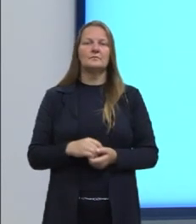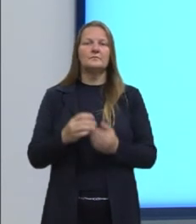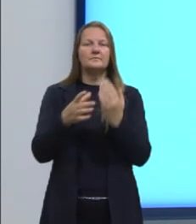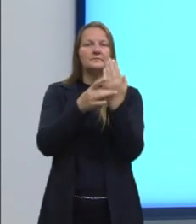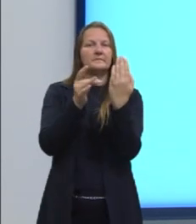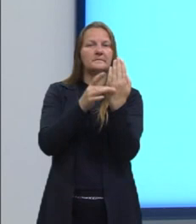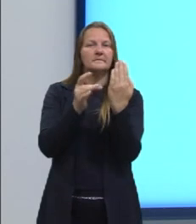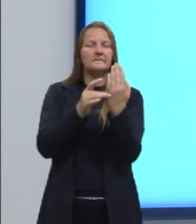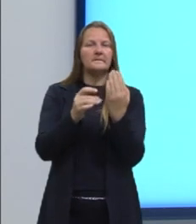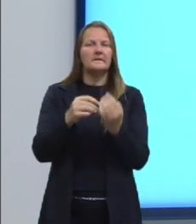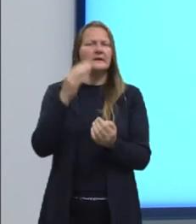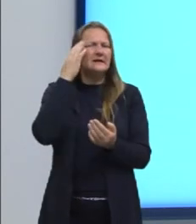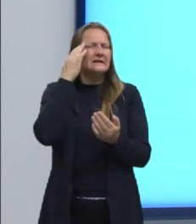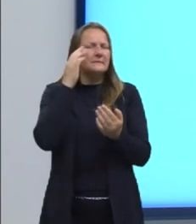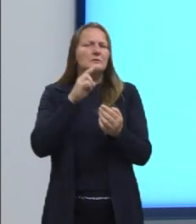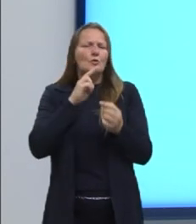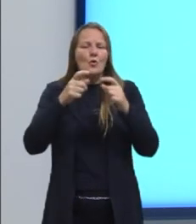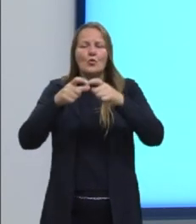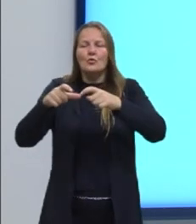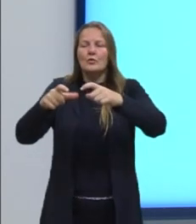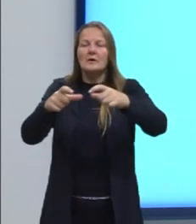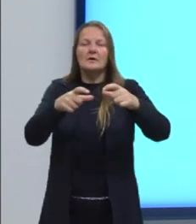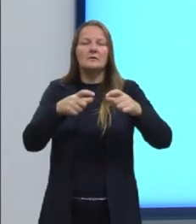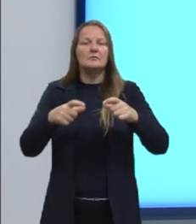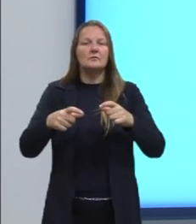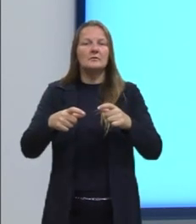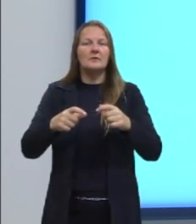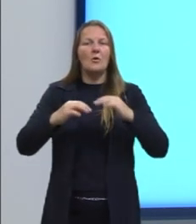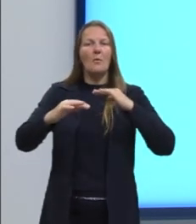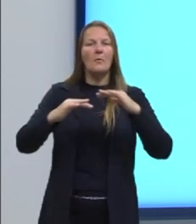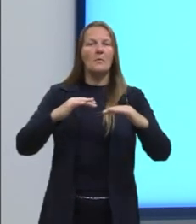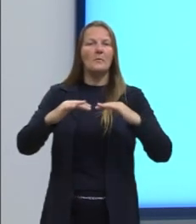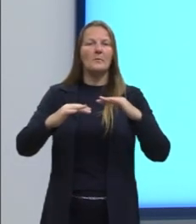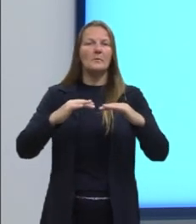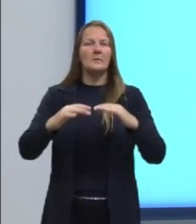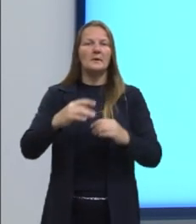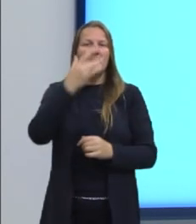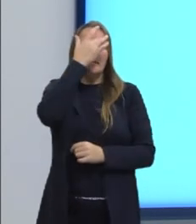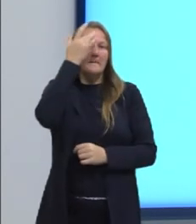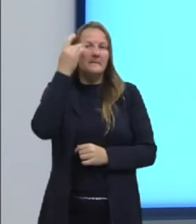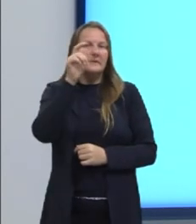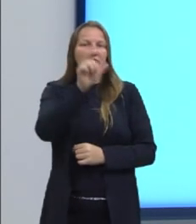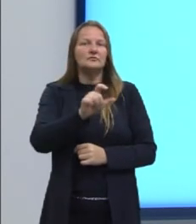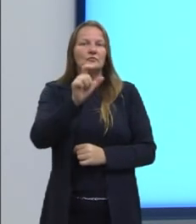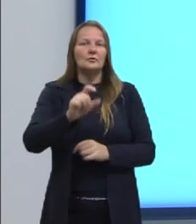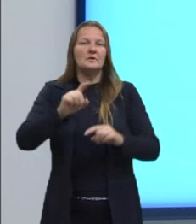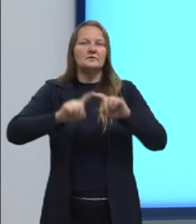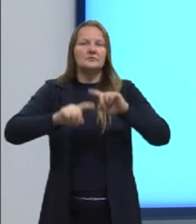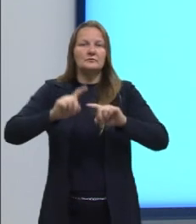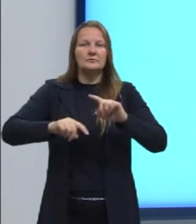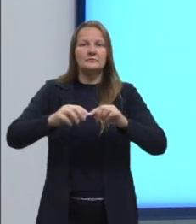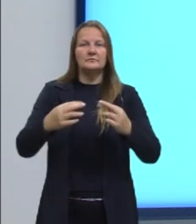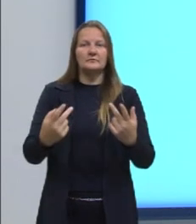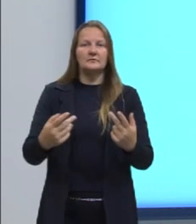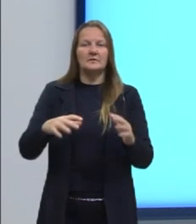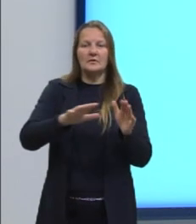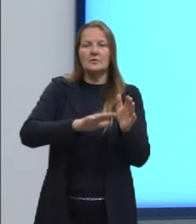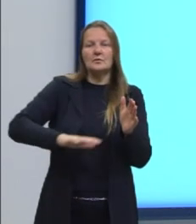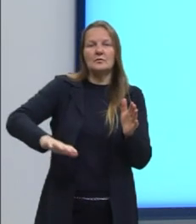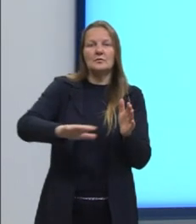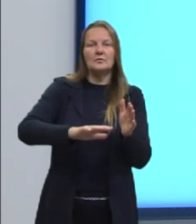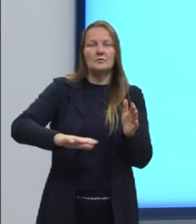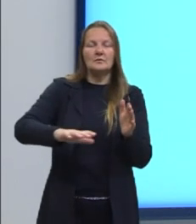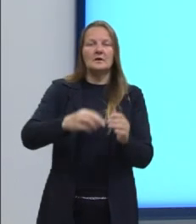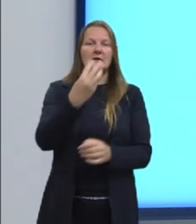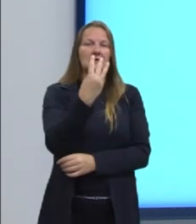Interpretar a localização e a movimentação de pessoas e objetos no plano, no espaço